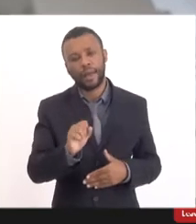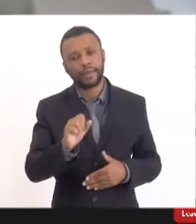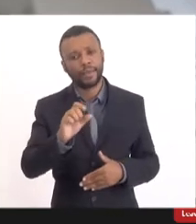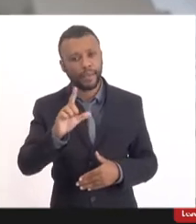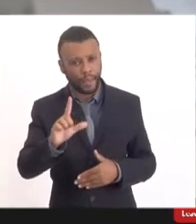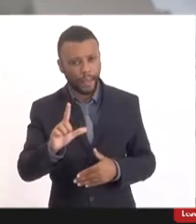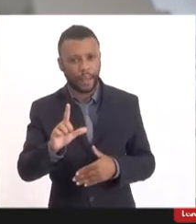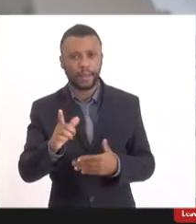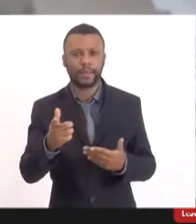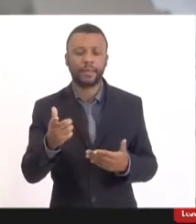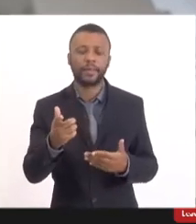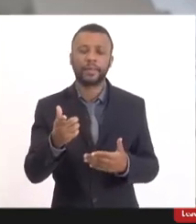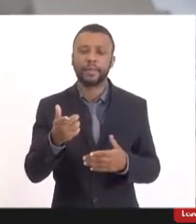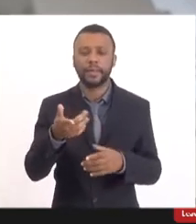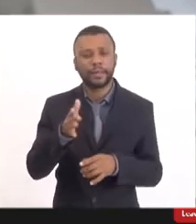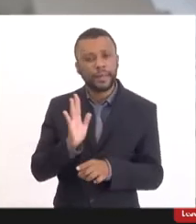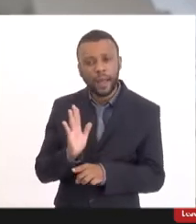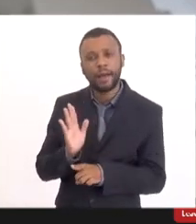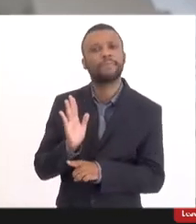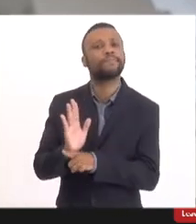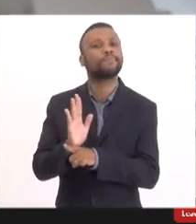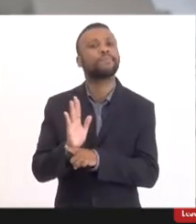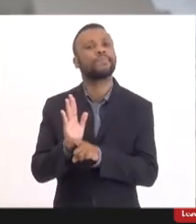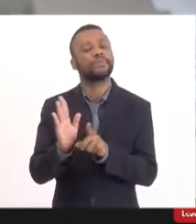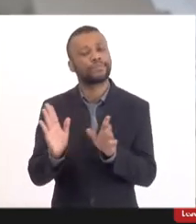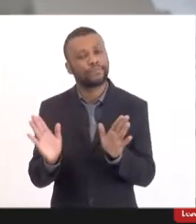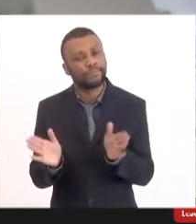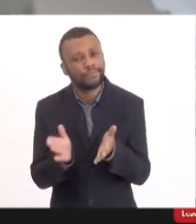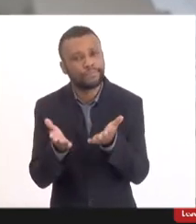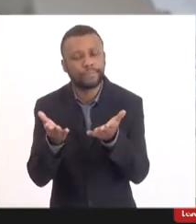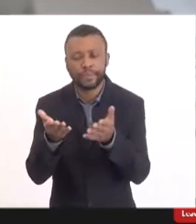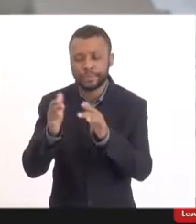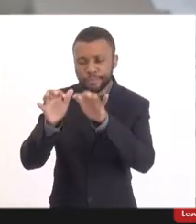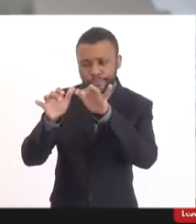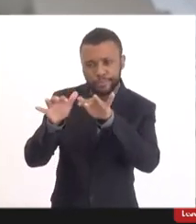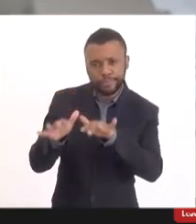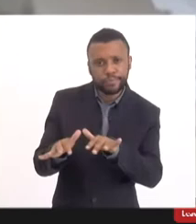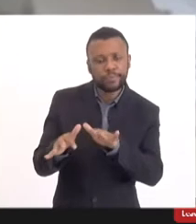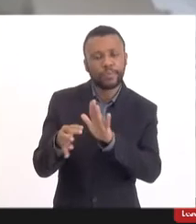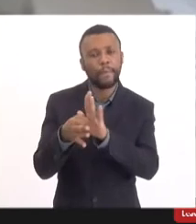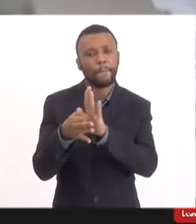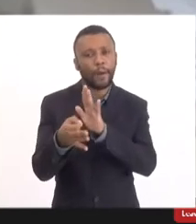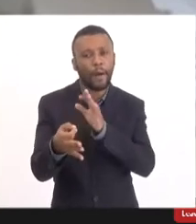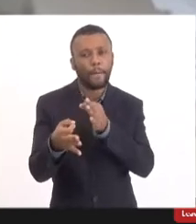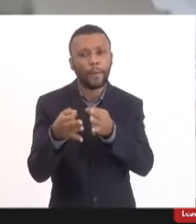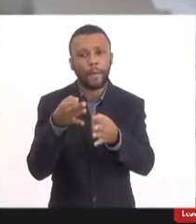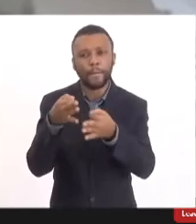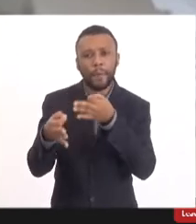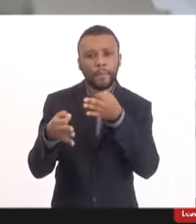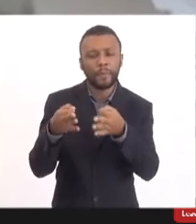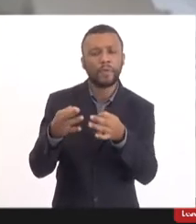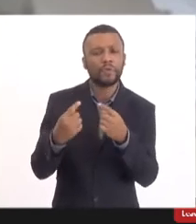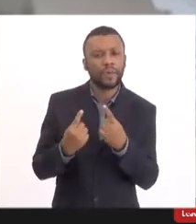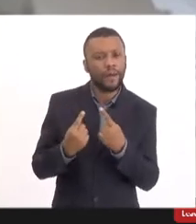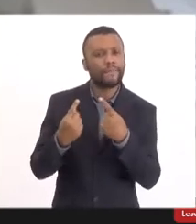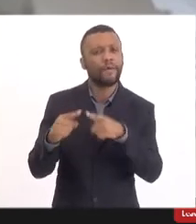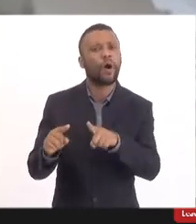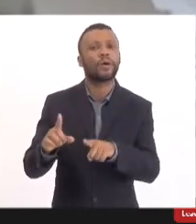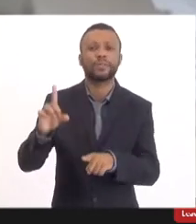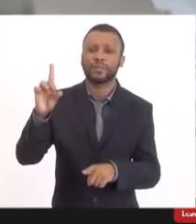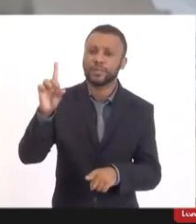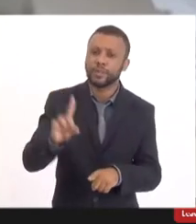contribuído com a emissão de inúmeros pareceres em casos pontuais de afronta a direitos e garantias